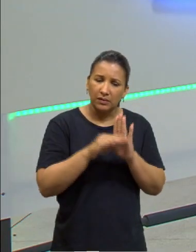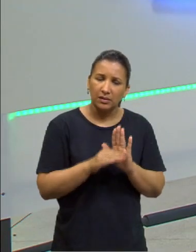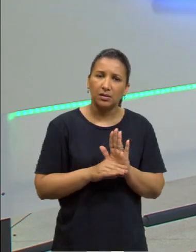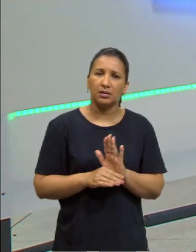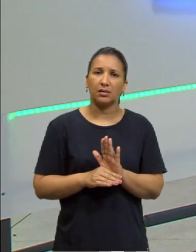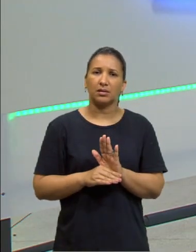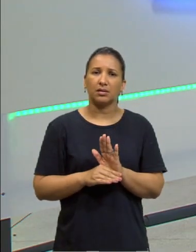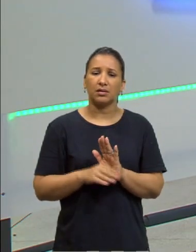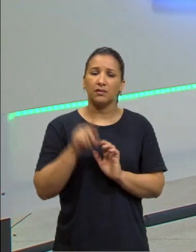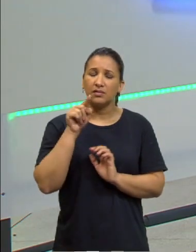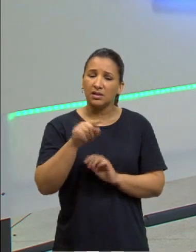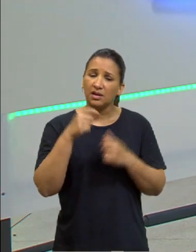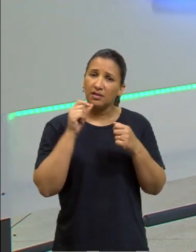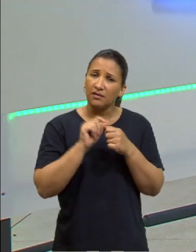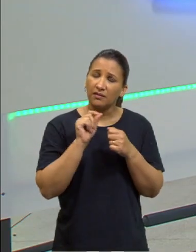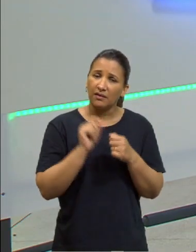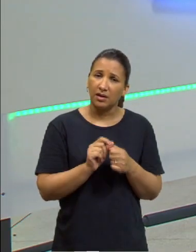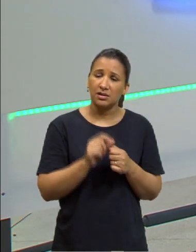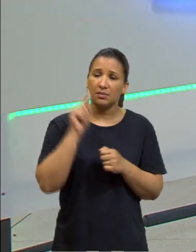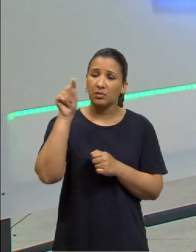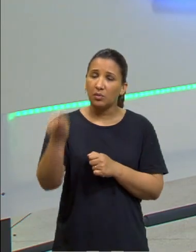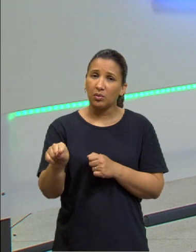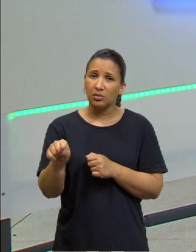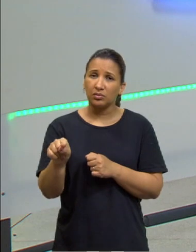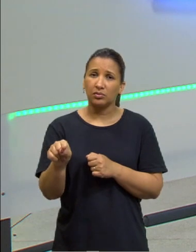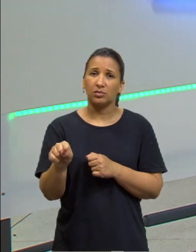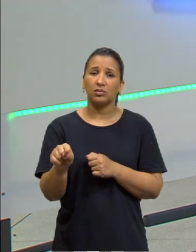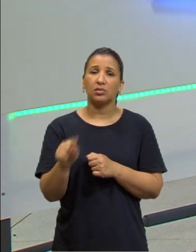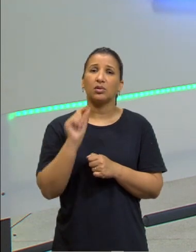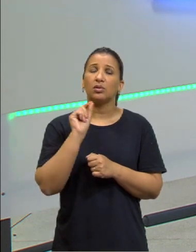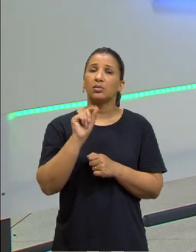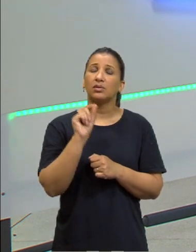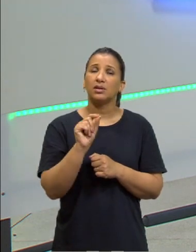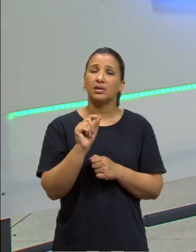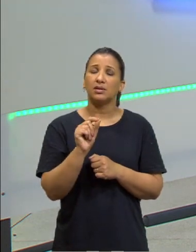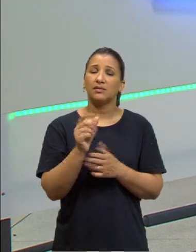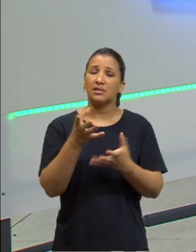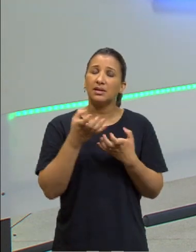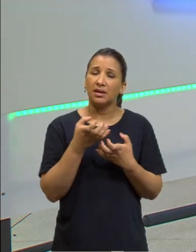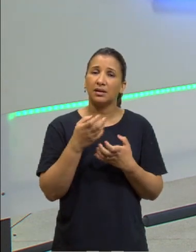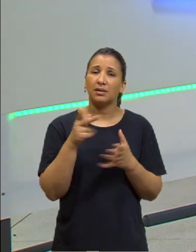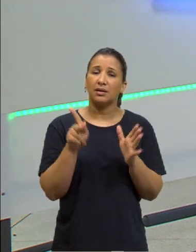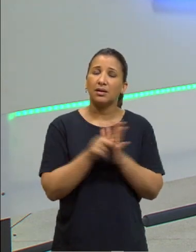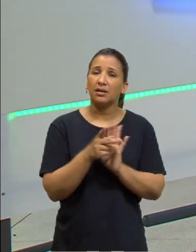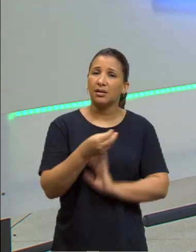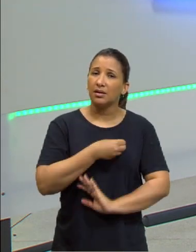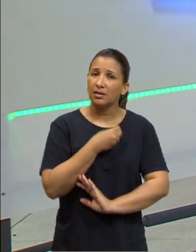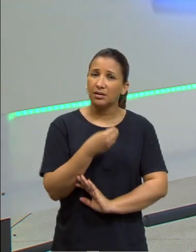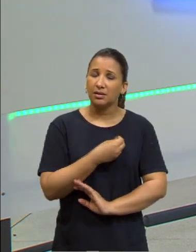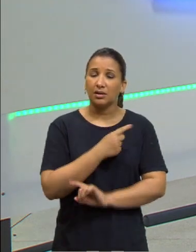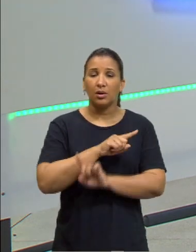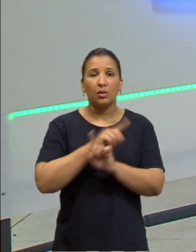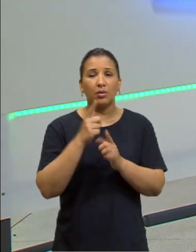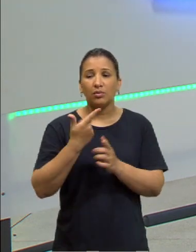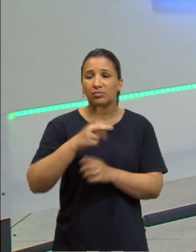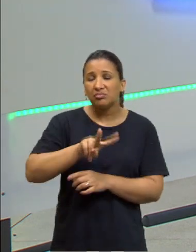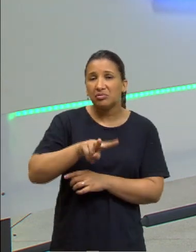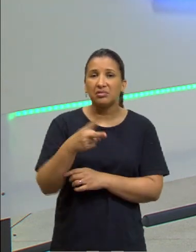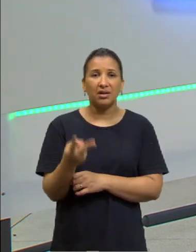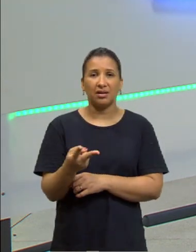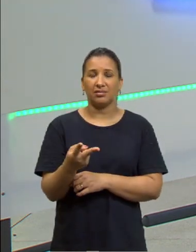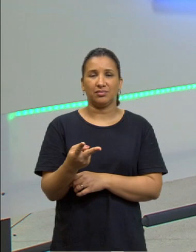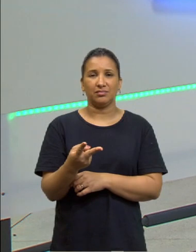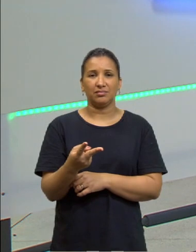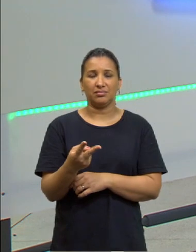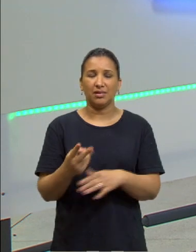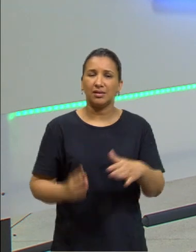Então, faça o outro que você não, não faça o outro que você não queira que faça você, simples, ponto. E esse é o imperativo, essa é a